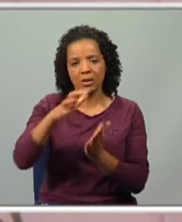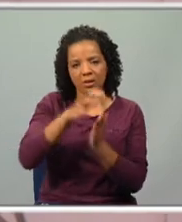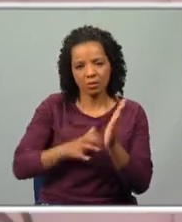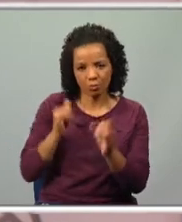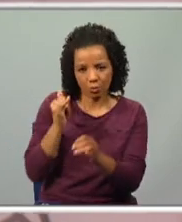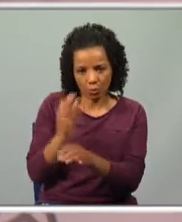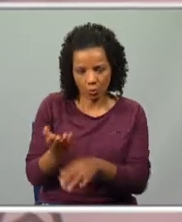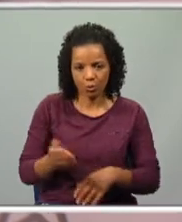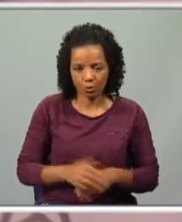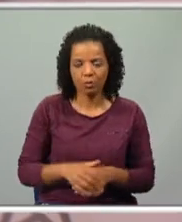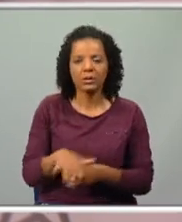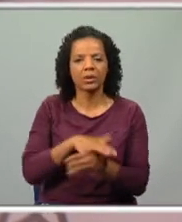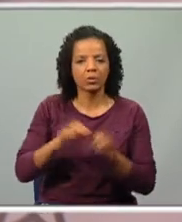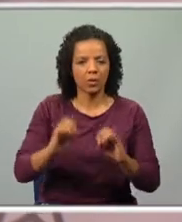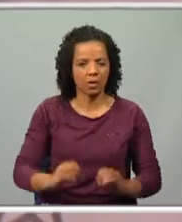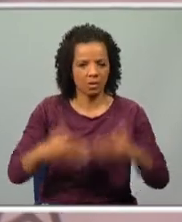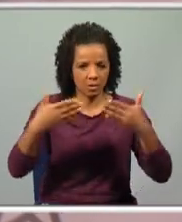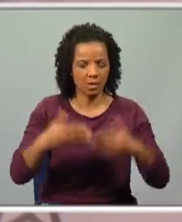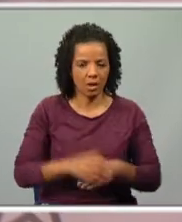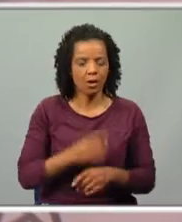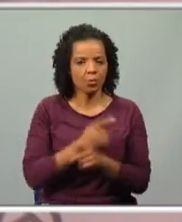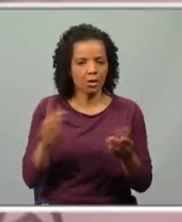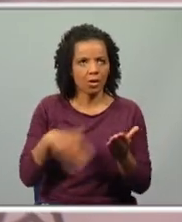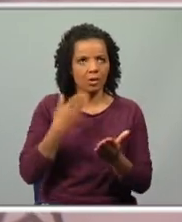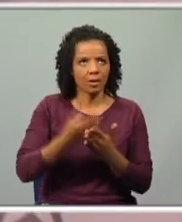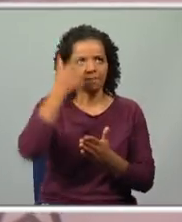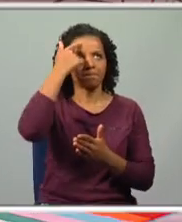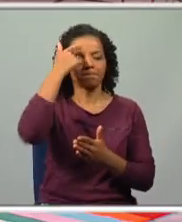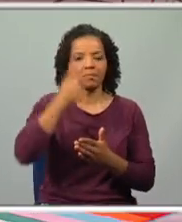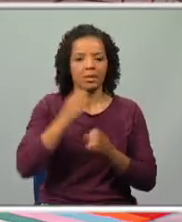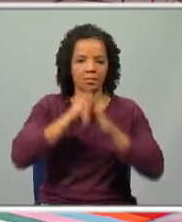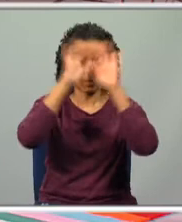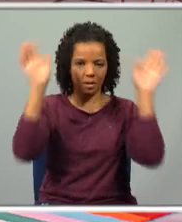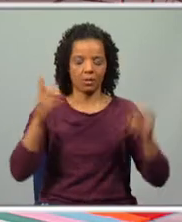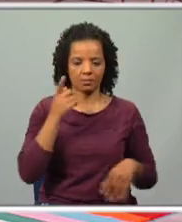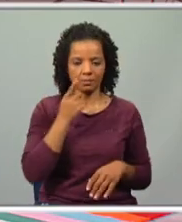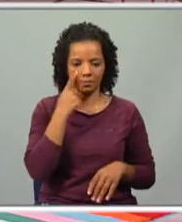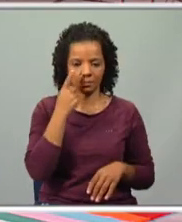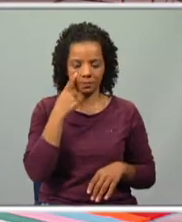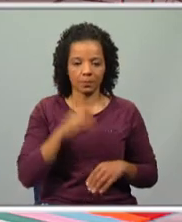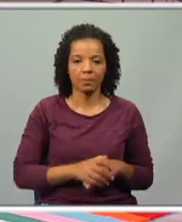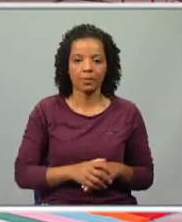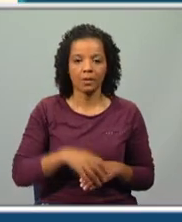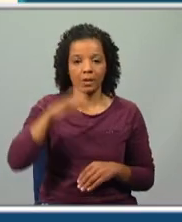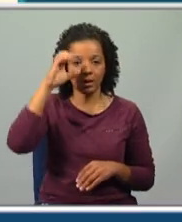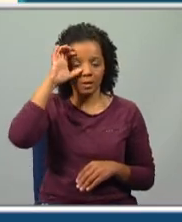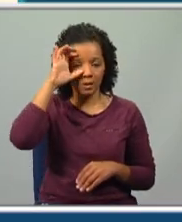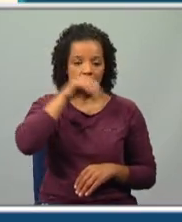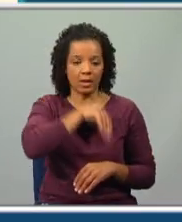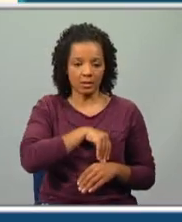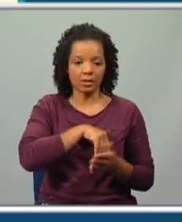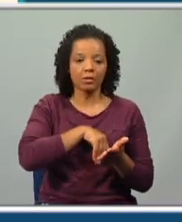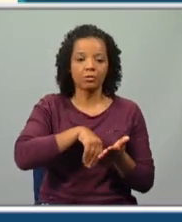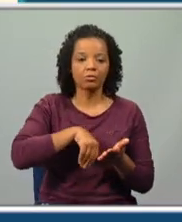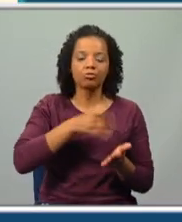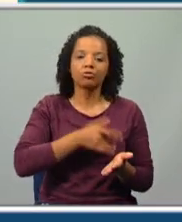lacunar, esta situação inicial para que ela fique bem compreendida. Vamos ver então. Eça de Queiroz, romancista português